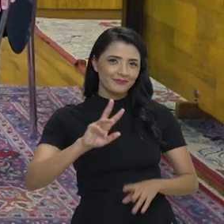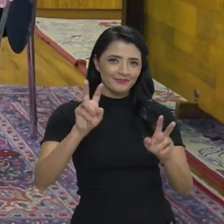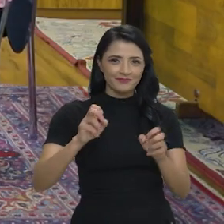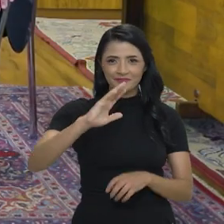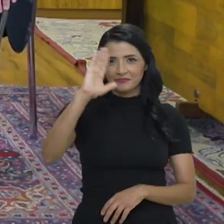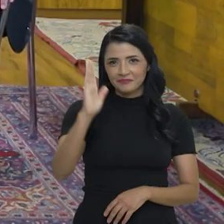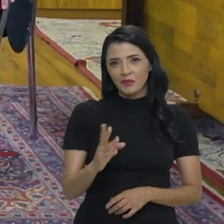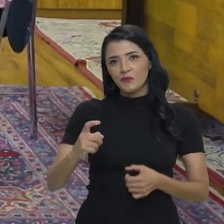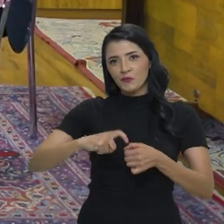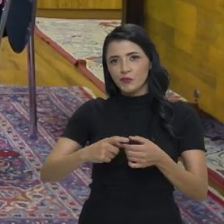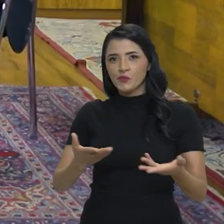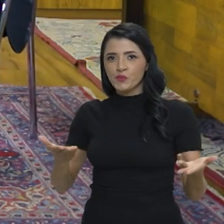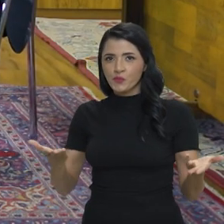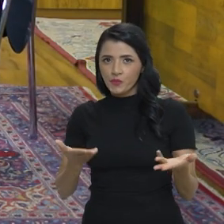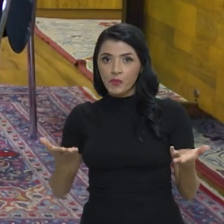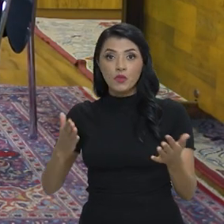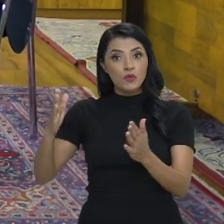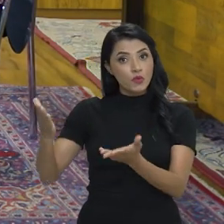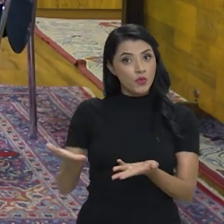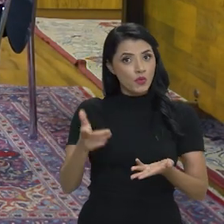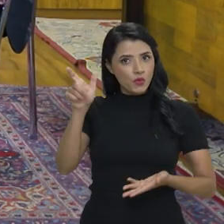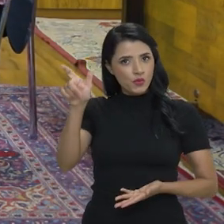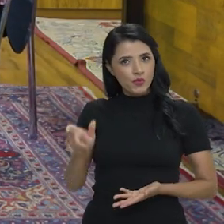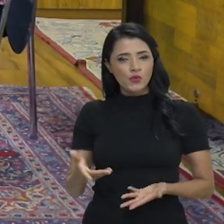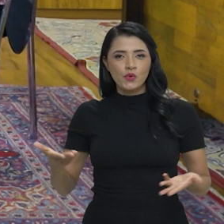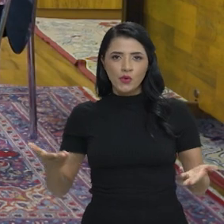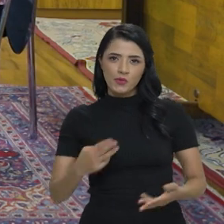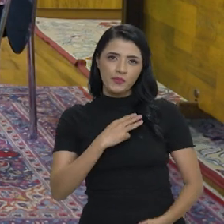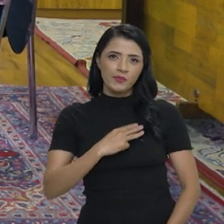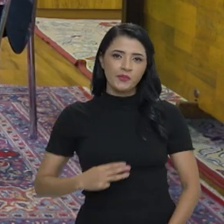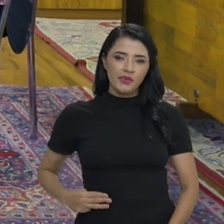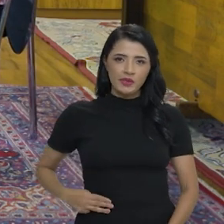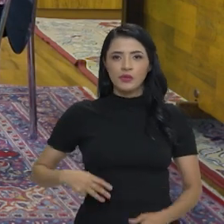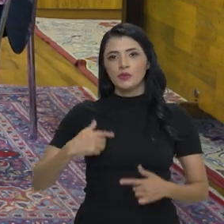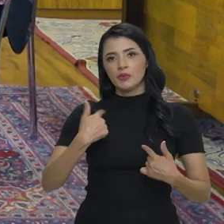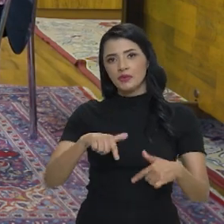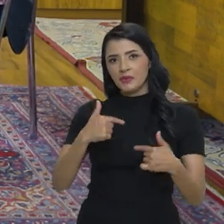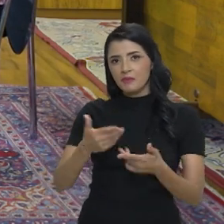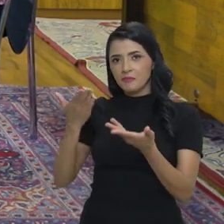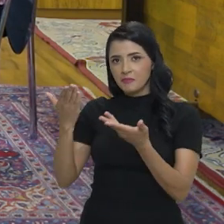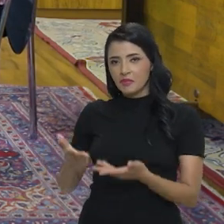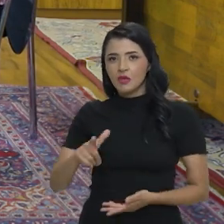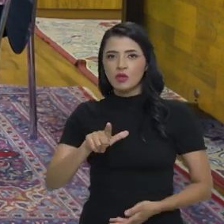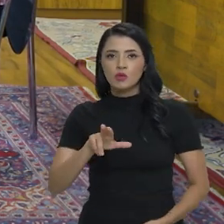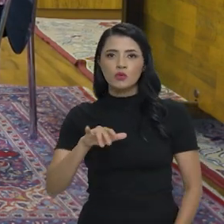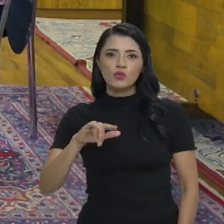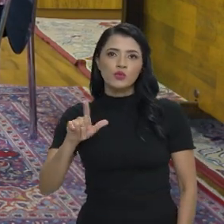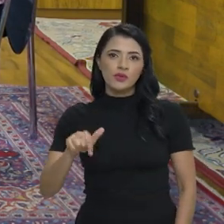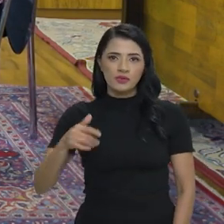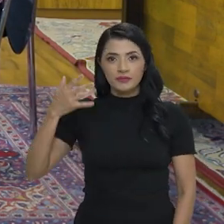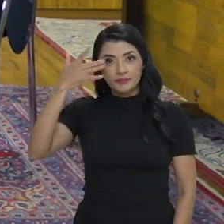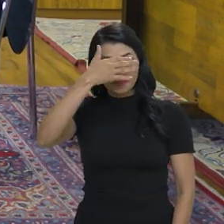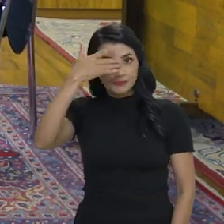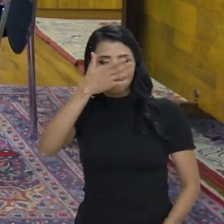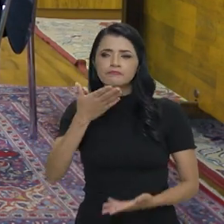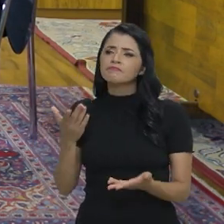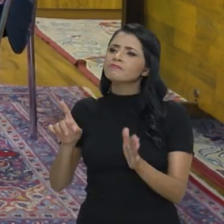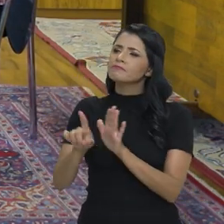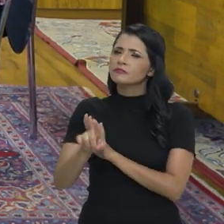Olá, o Brasil em Pauta está de volta, e o nosso convidado de hoje é o ministro do Trabalho e Emprego, Luiz Marino.